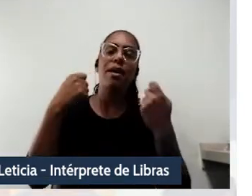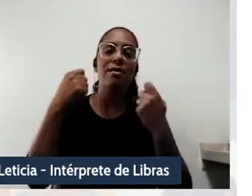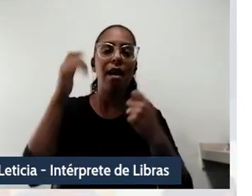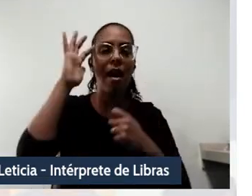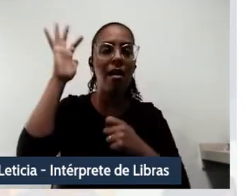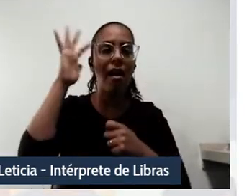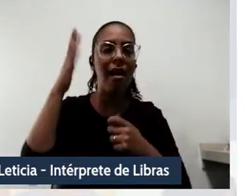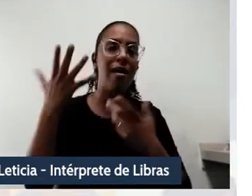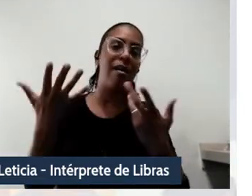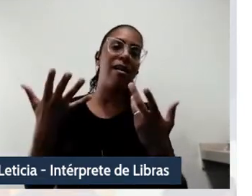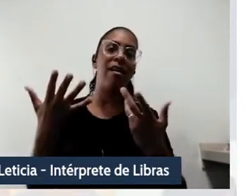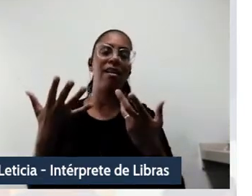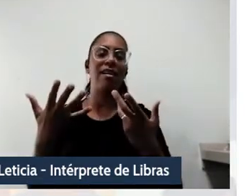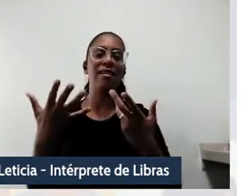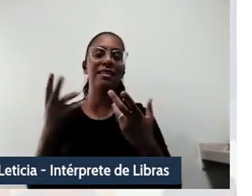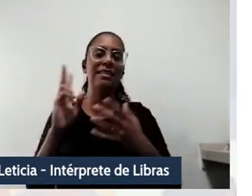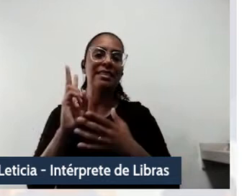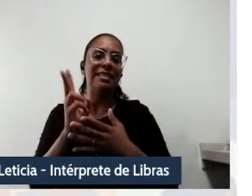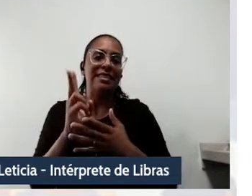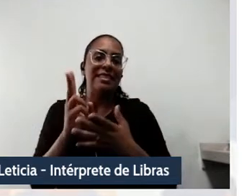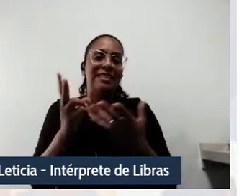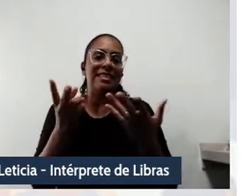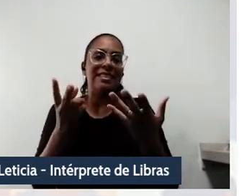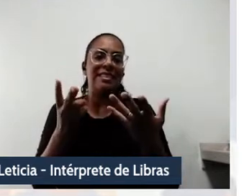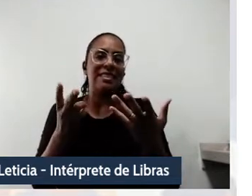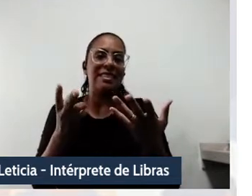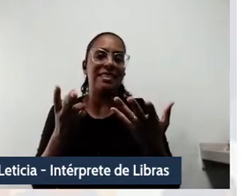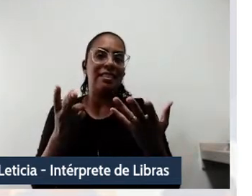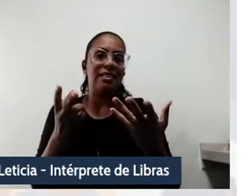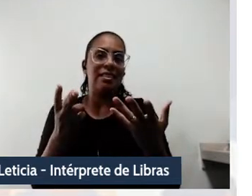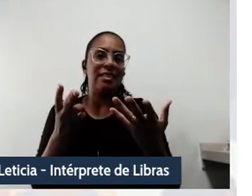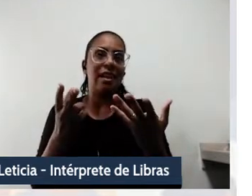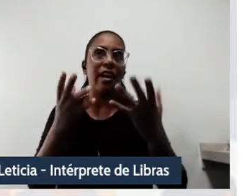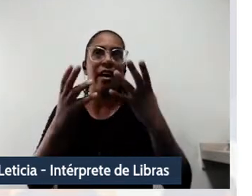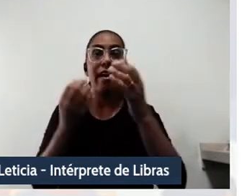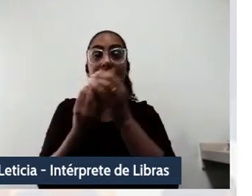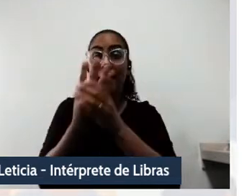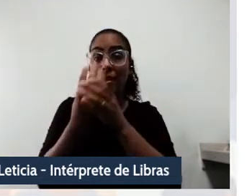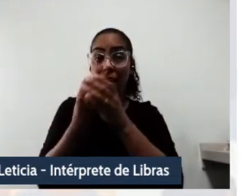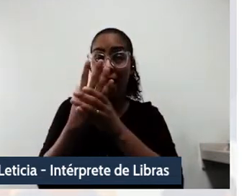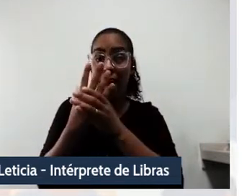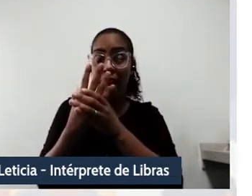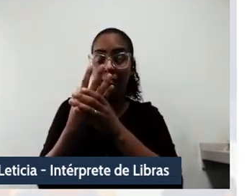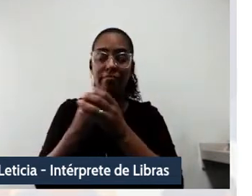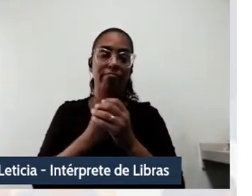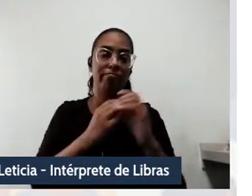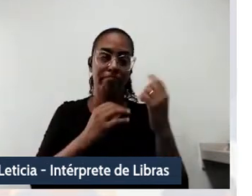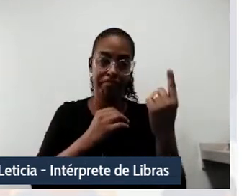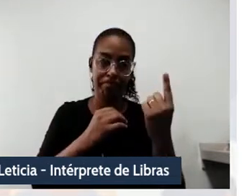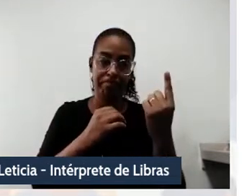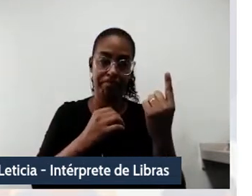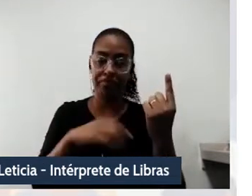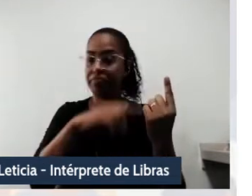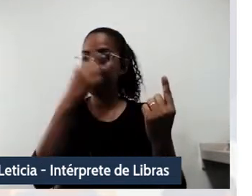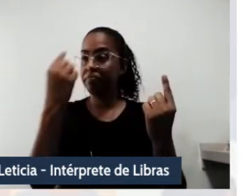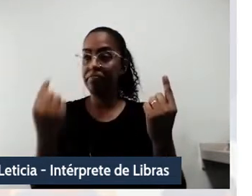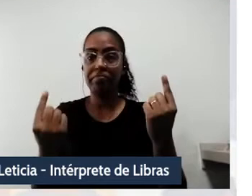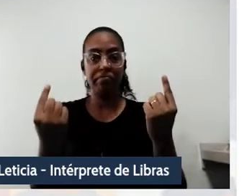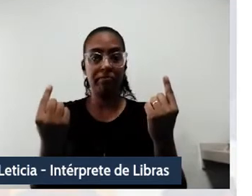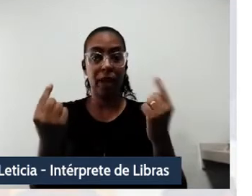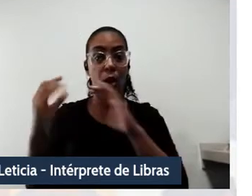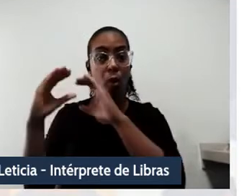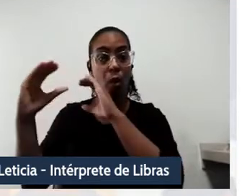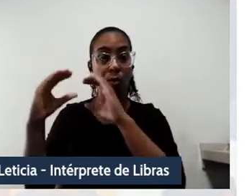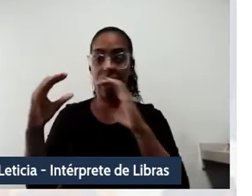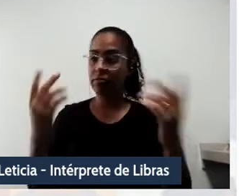Criar sempre foi uma coisa distinta de comunicar. O importante talvez venha a ser criar vacúolos de